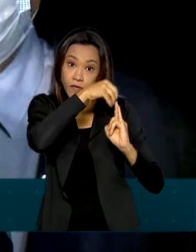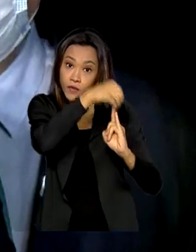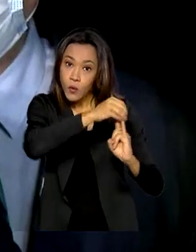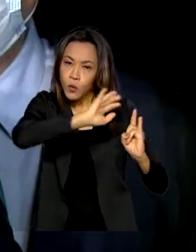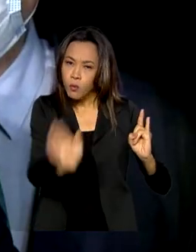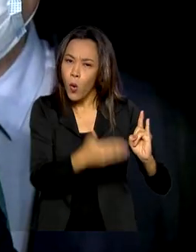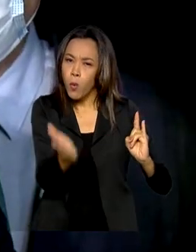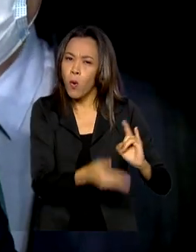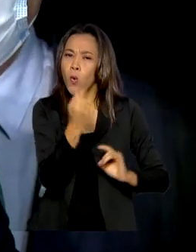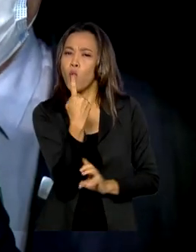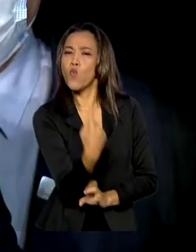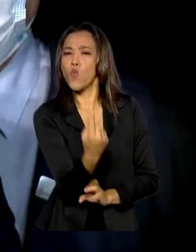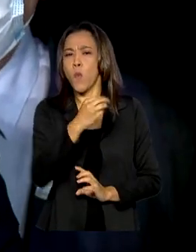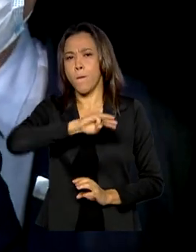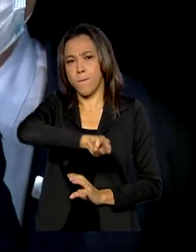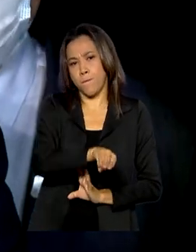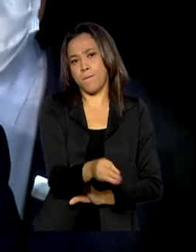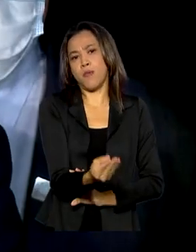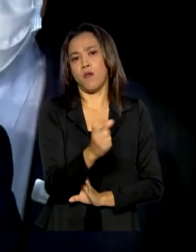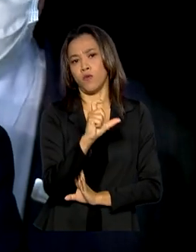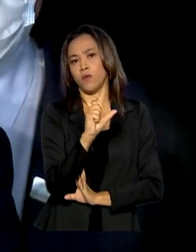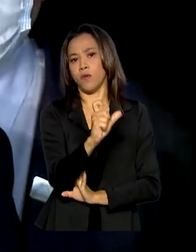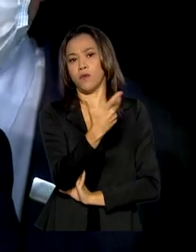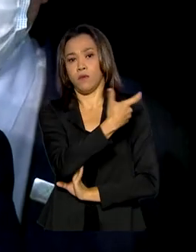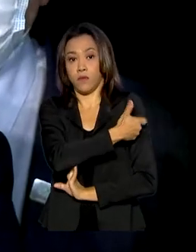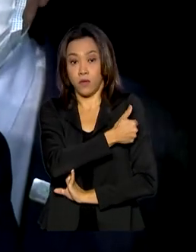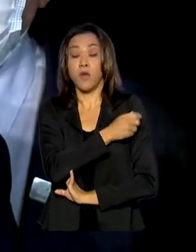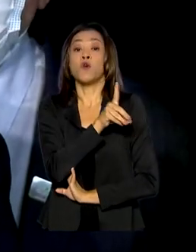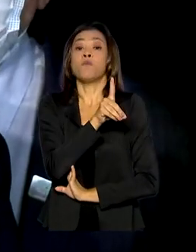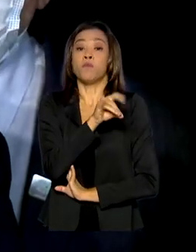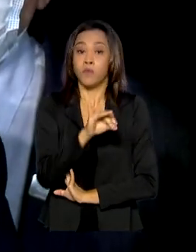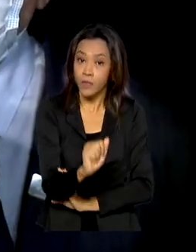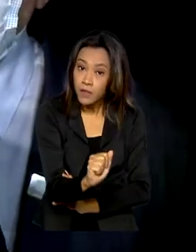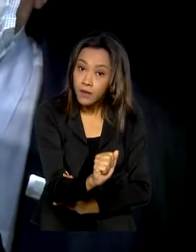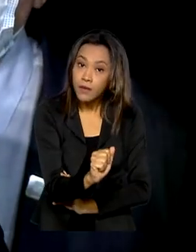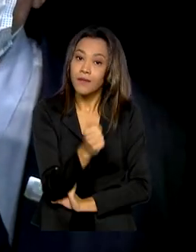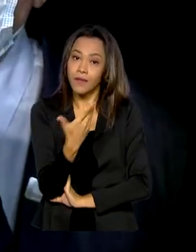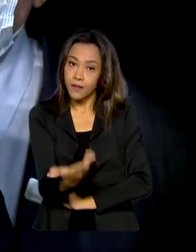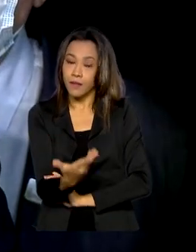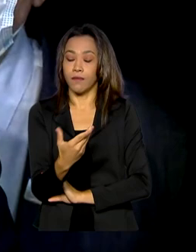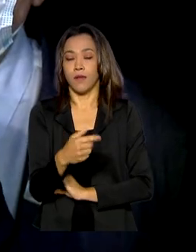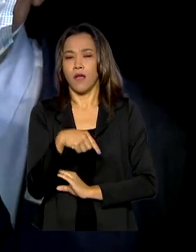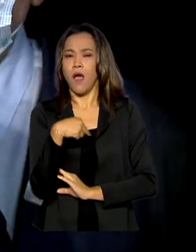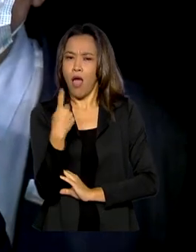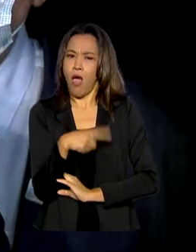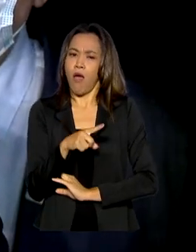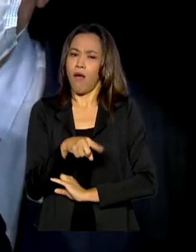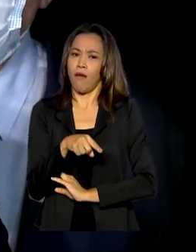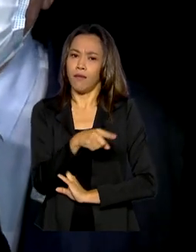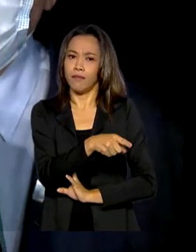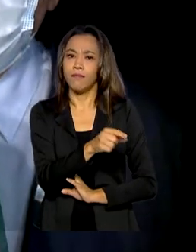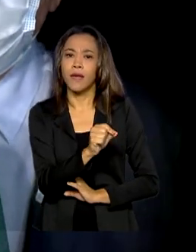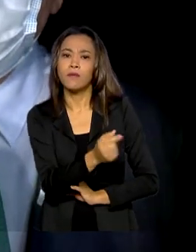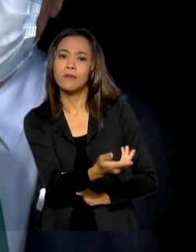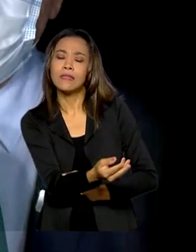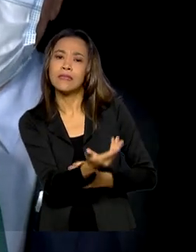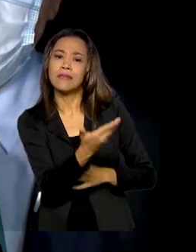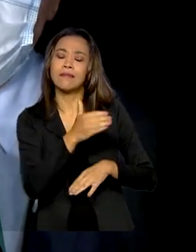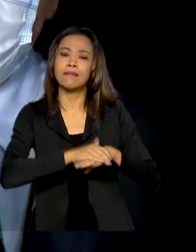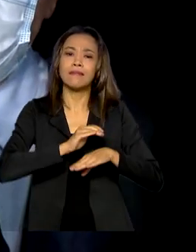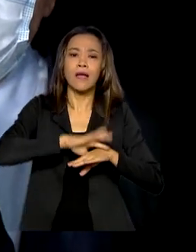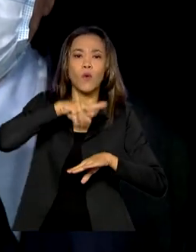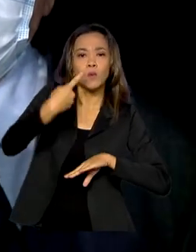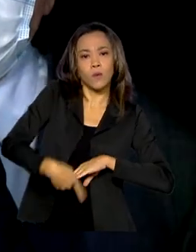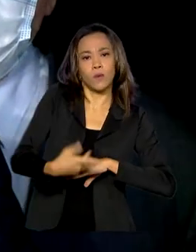milhão de doses por dia. Ou seja, agora a gente está engrenando a produção, uma aposta que foi feita para nos dar alguma autonomia em relação